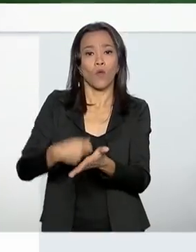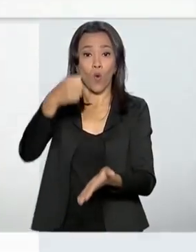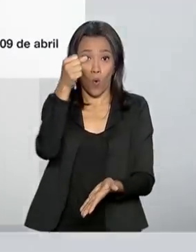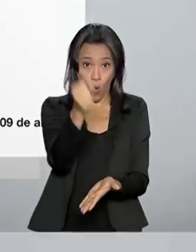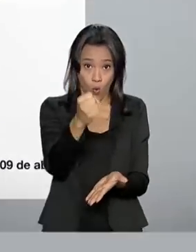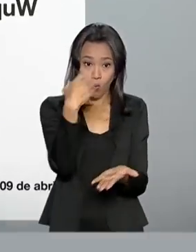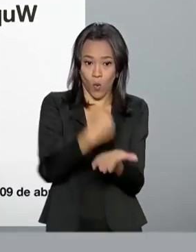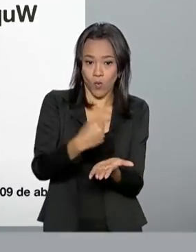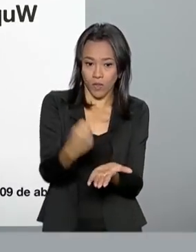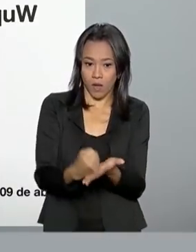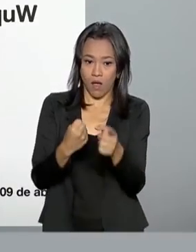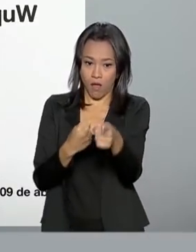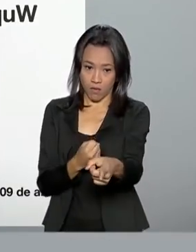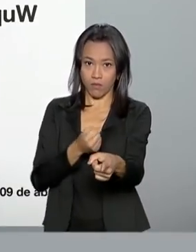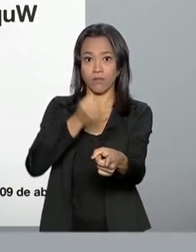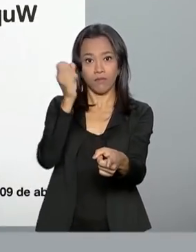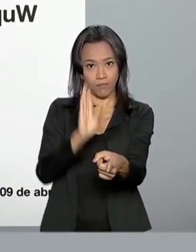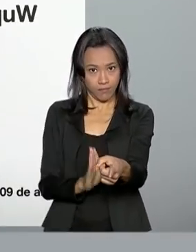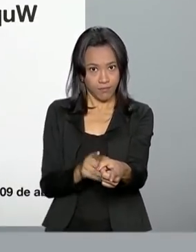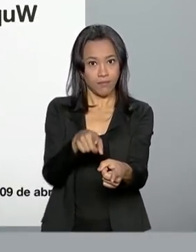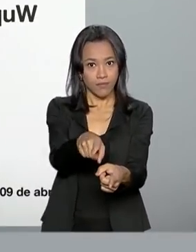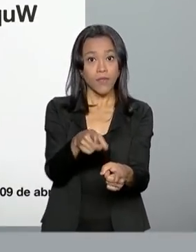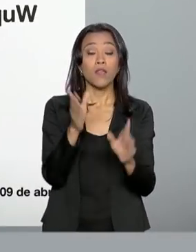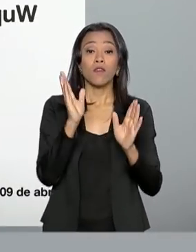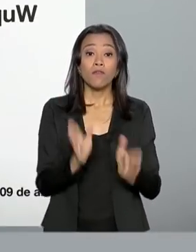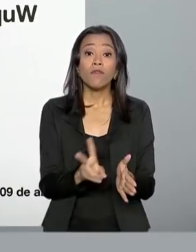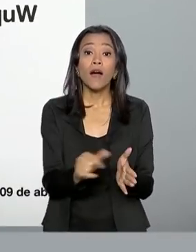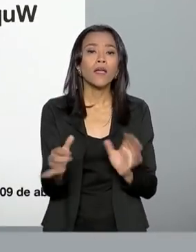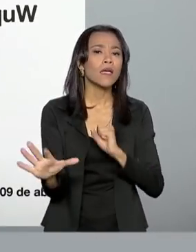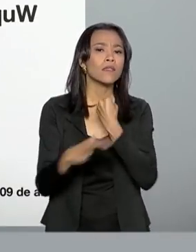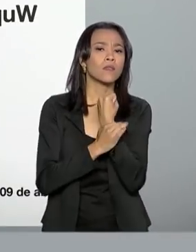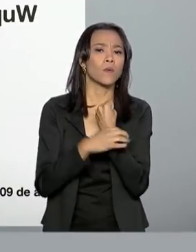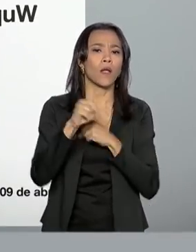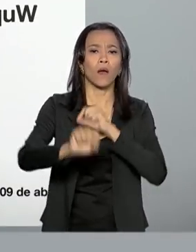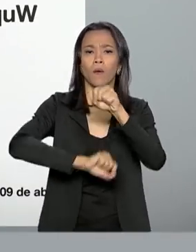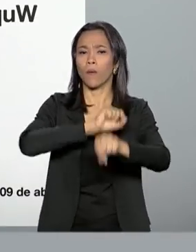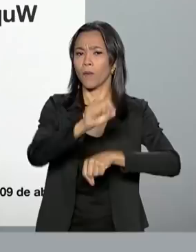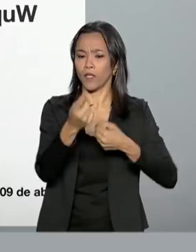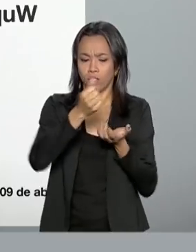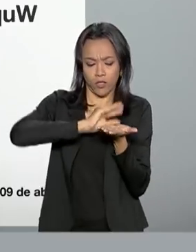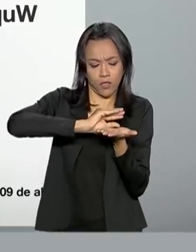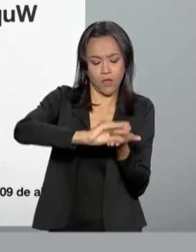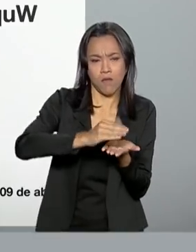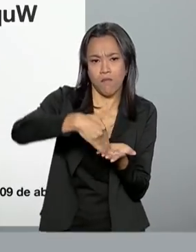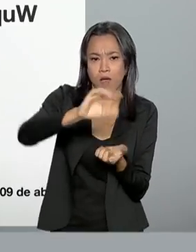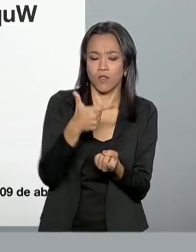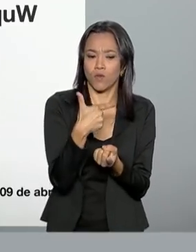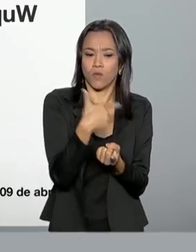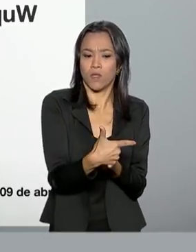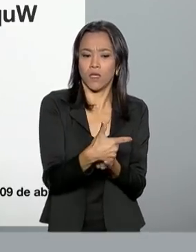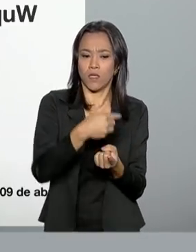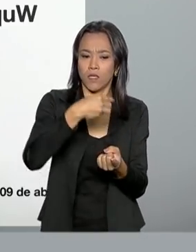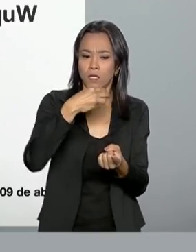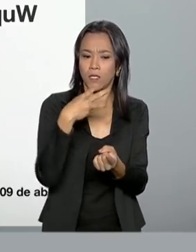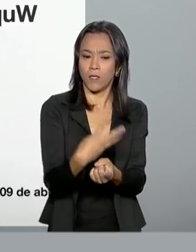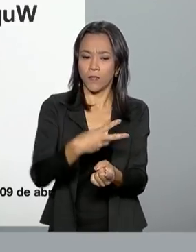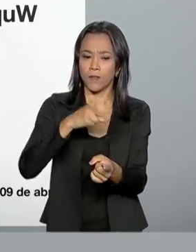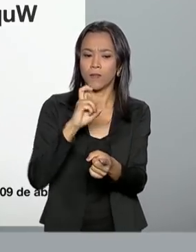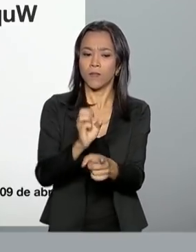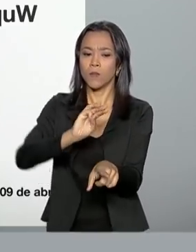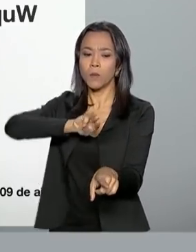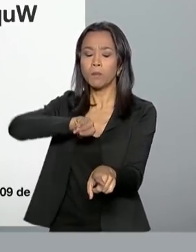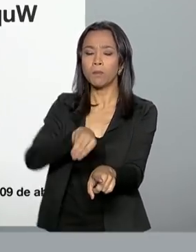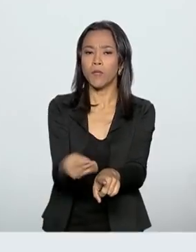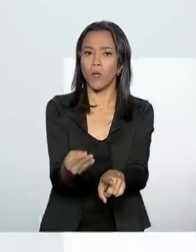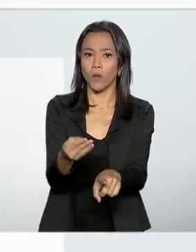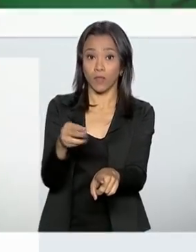de terminais de cargas no Brasil. A iniciativa vai garantir investimentos de mais de 235 milhões para